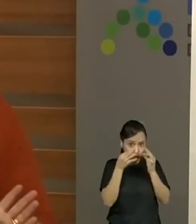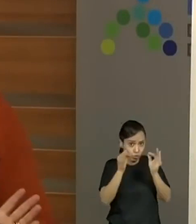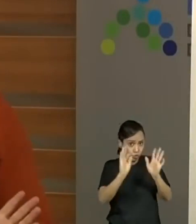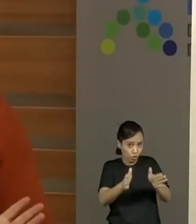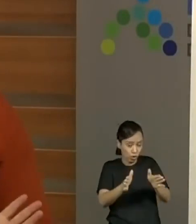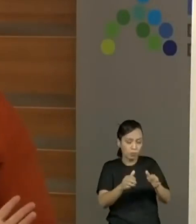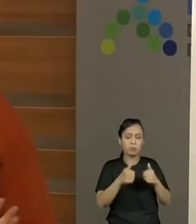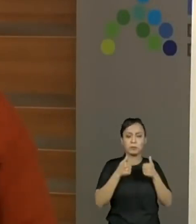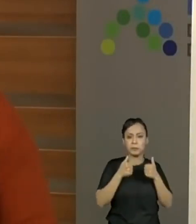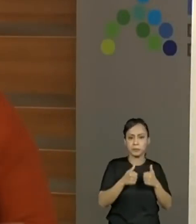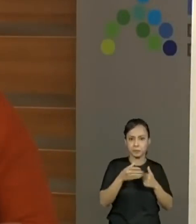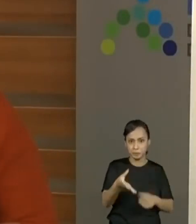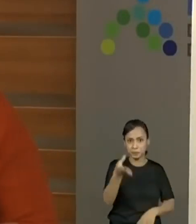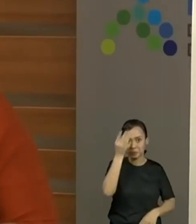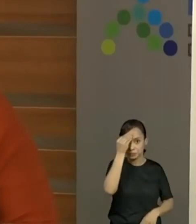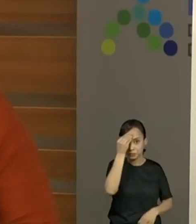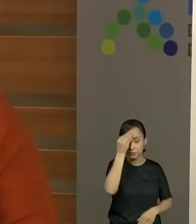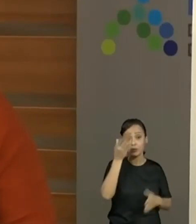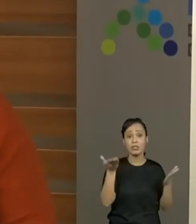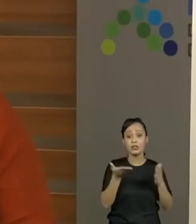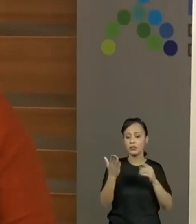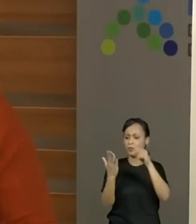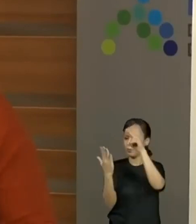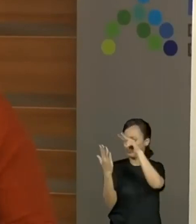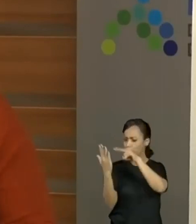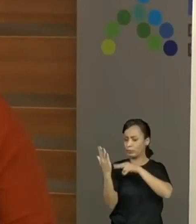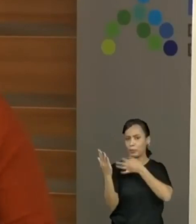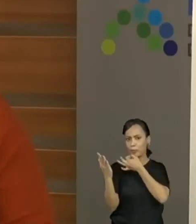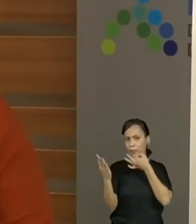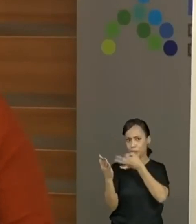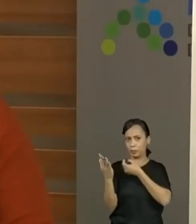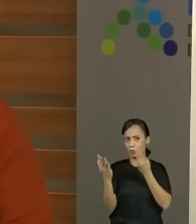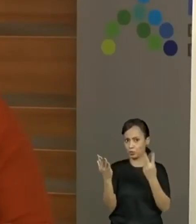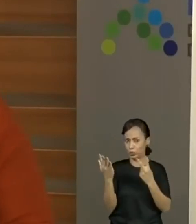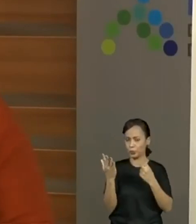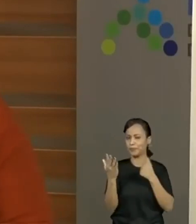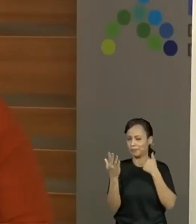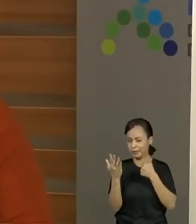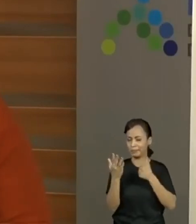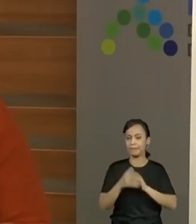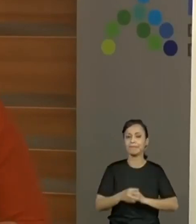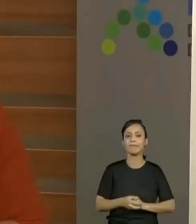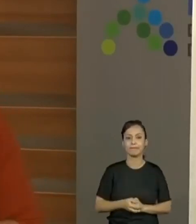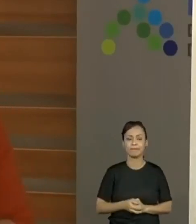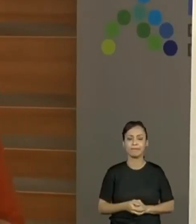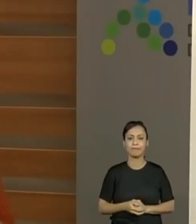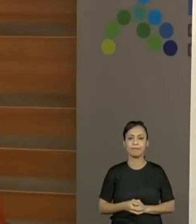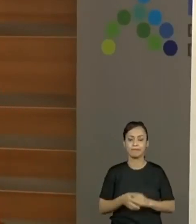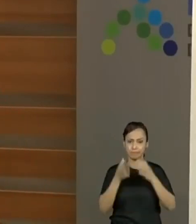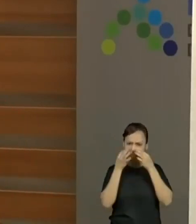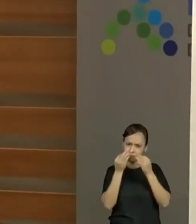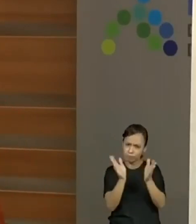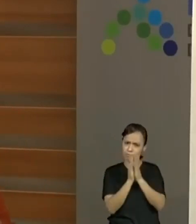neste texto. Agora vou ler o segundo. Preste atenção, por favor. Por favor, professora Kelly.